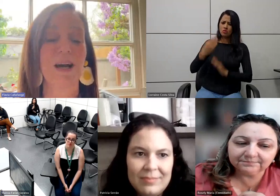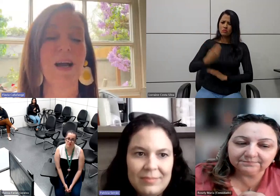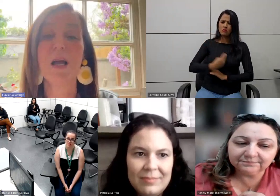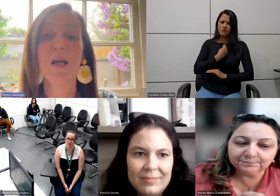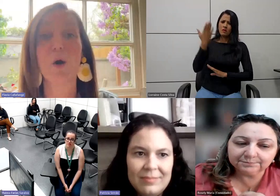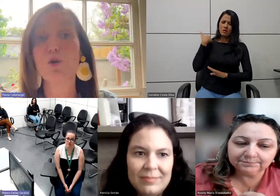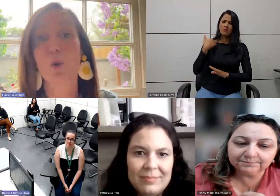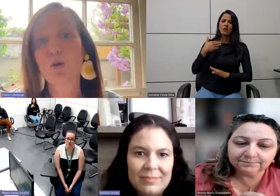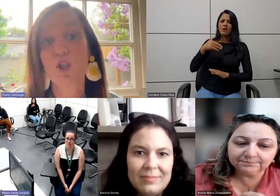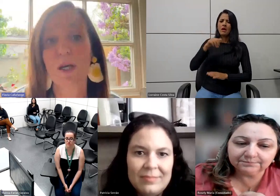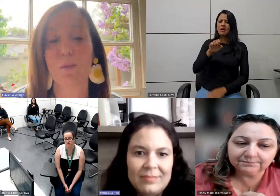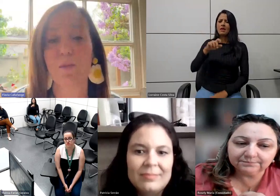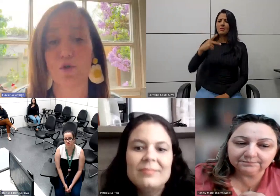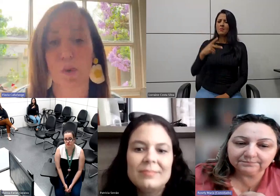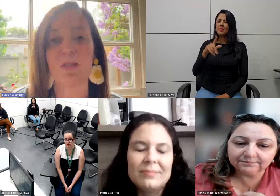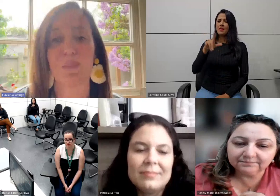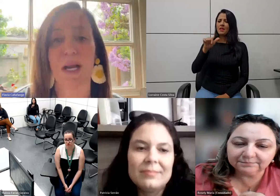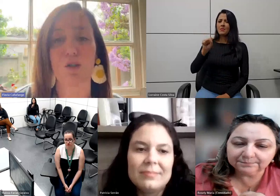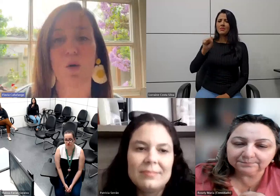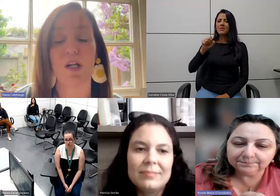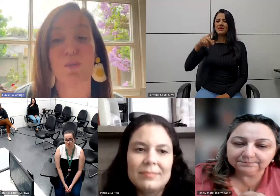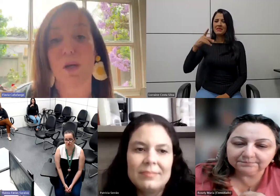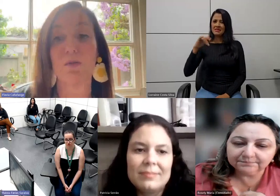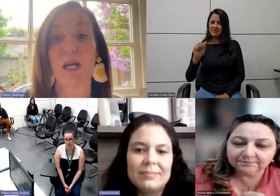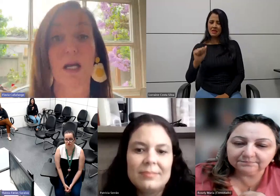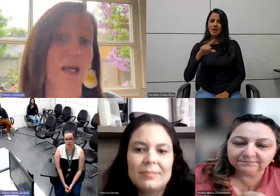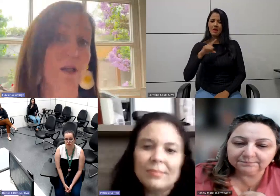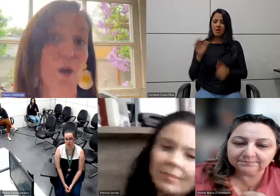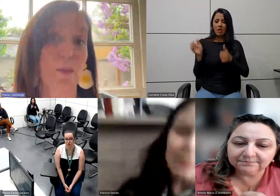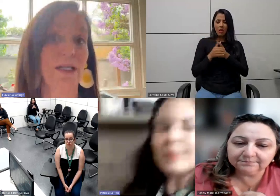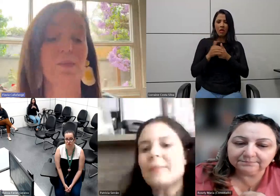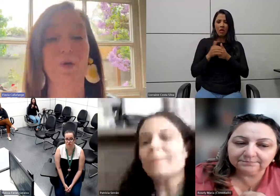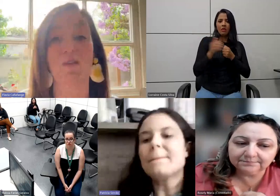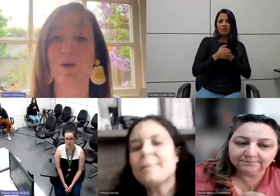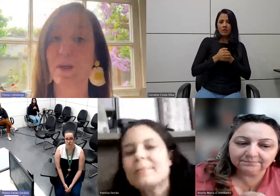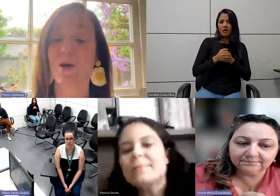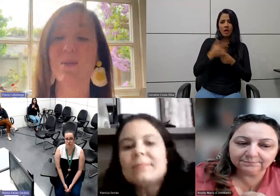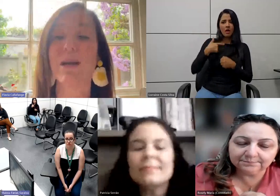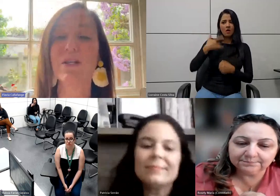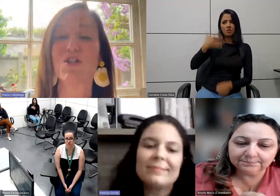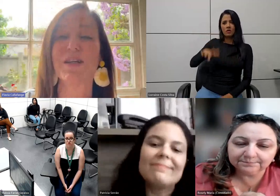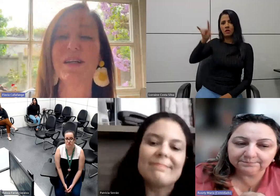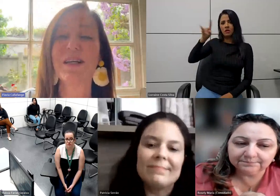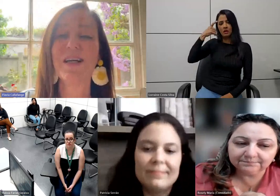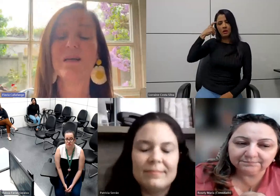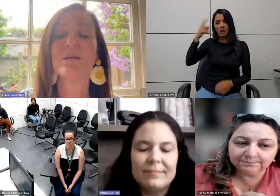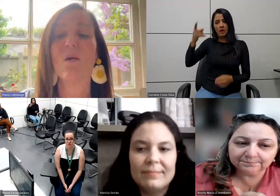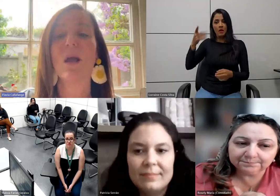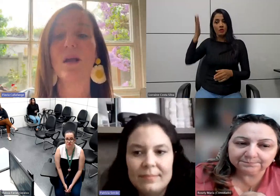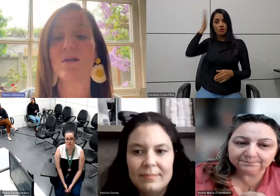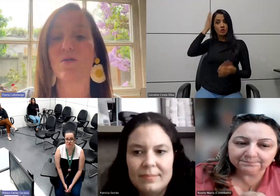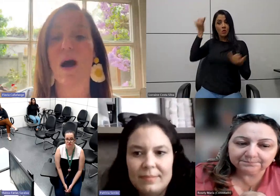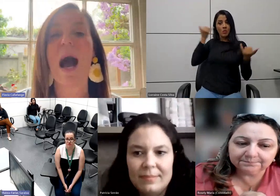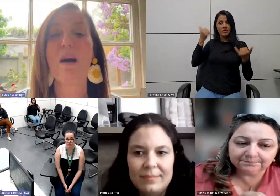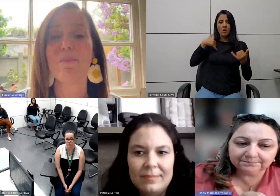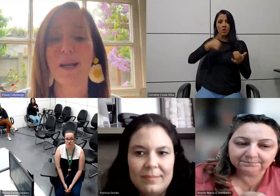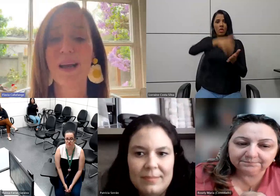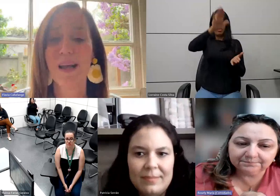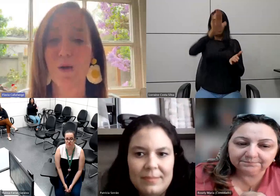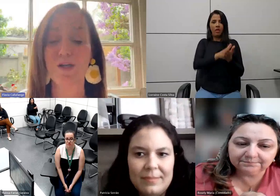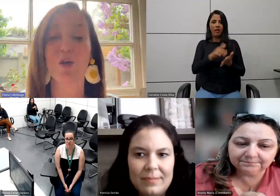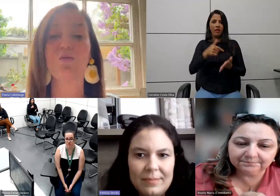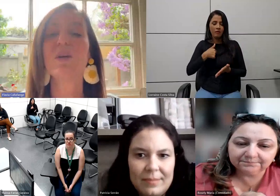epilepsia, e eu escondi dos meus empregadores, porque eu não queria quem soubesse, porque eu achava que eu me demitir. Então, isso